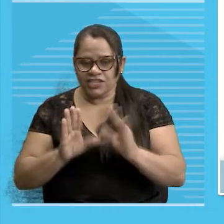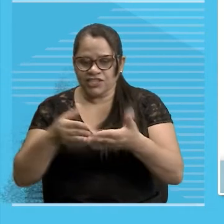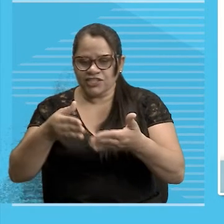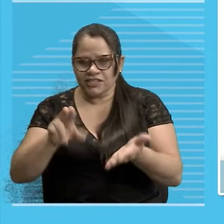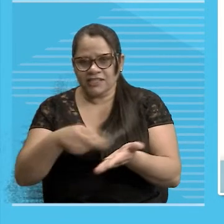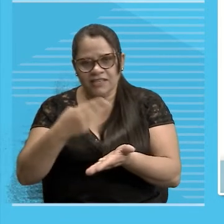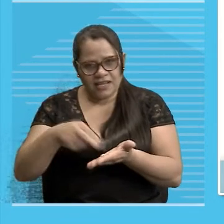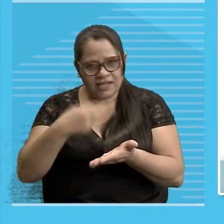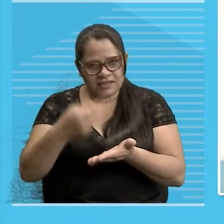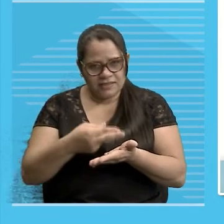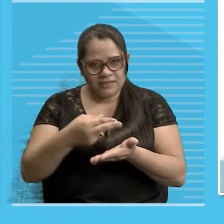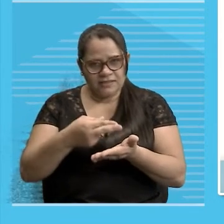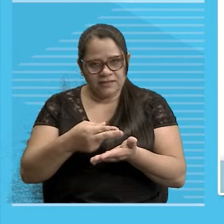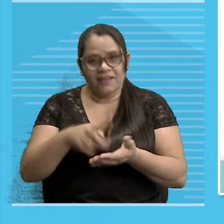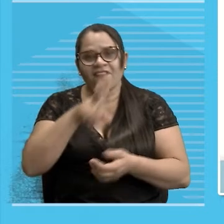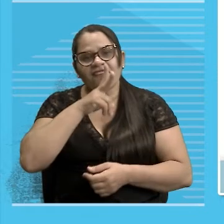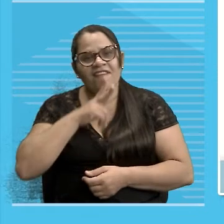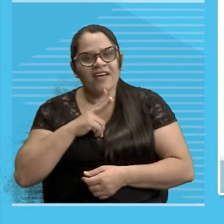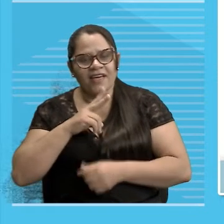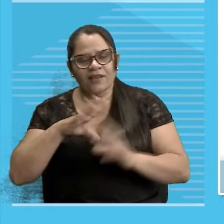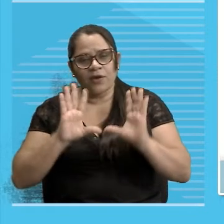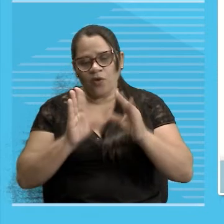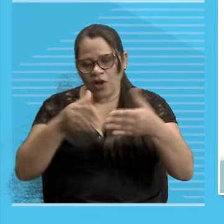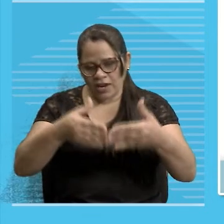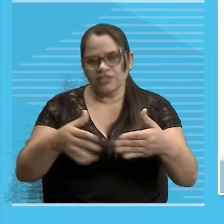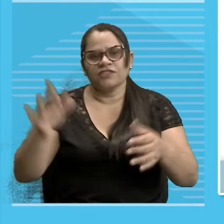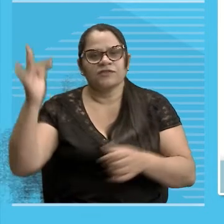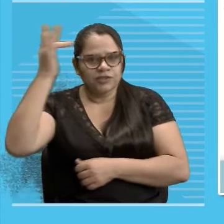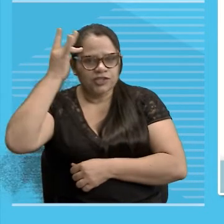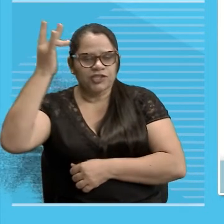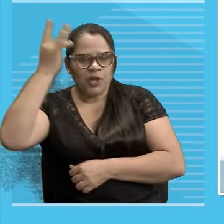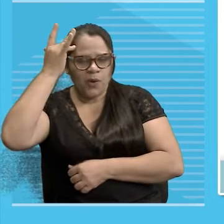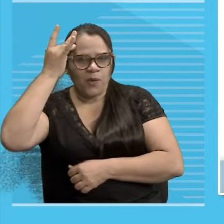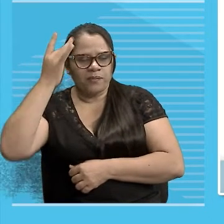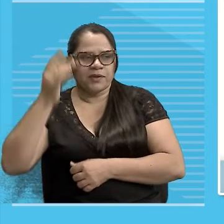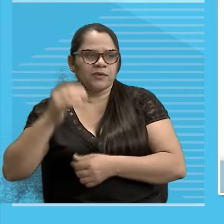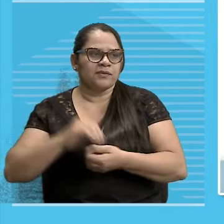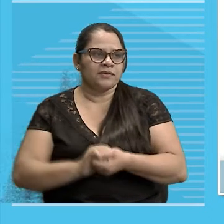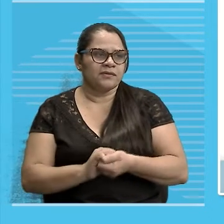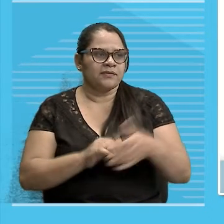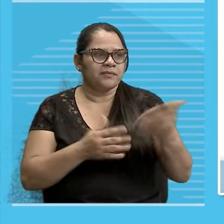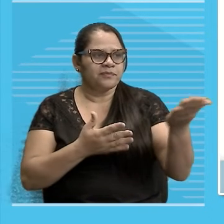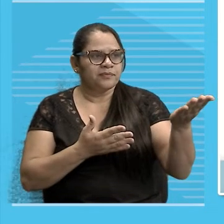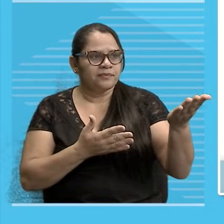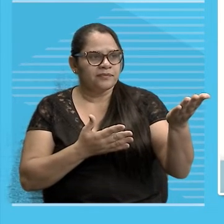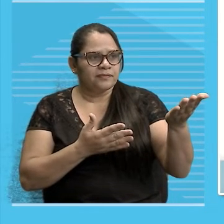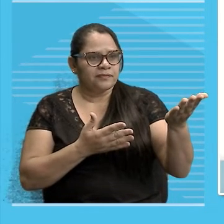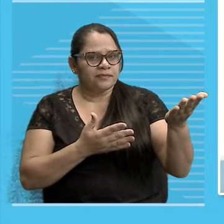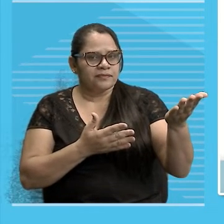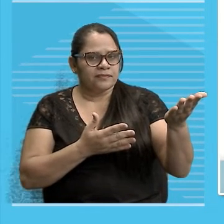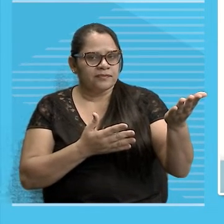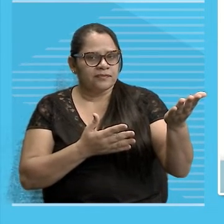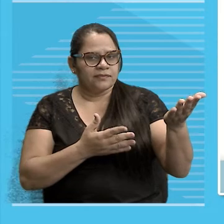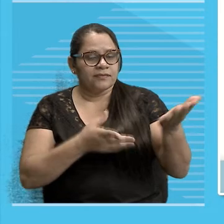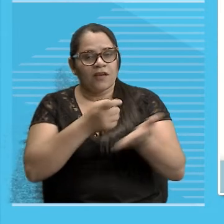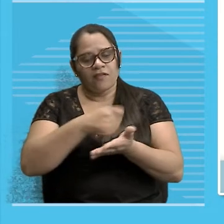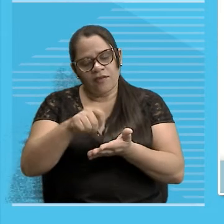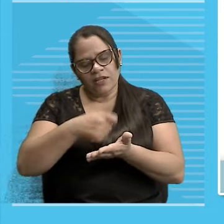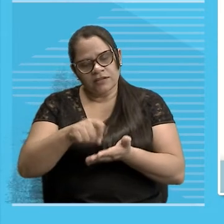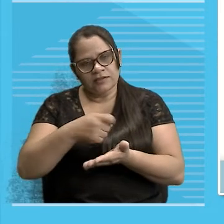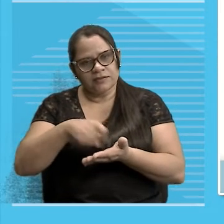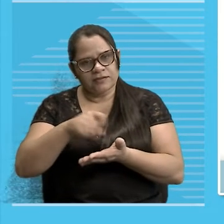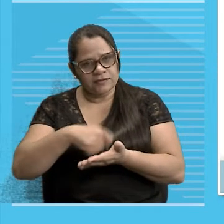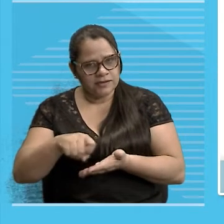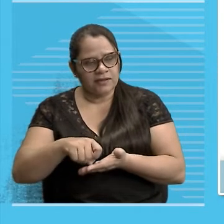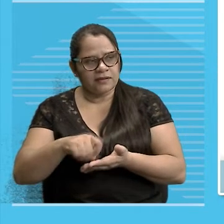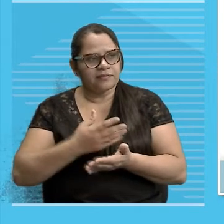Hemeroteca Super Coletivos Topíssimos Hein Nenês Veja aí Vou anotar Aqui pra você De